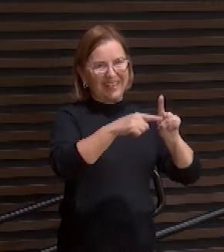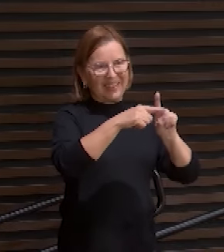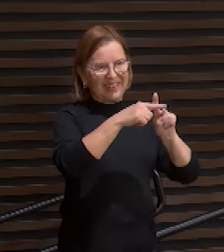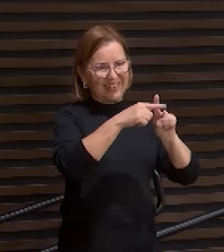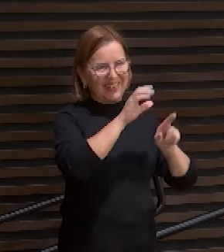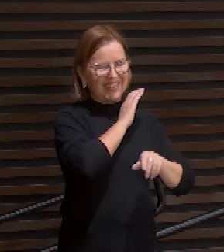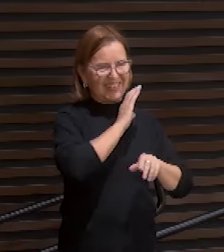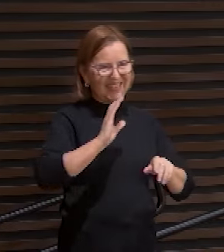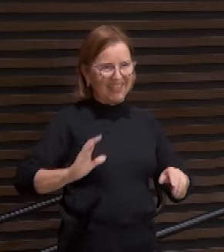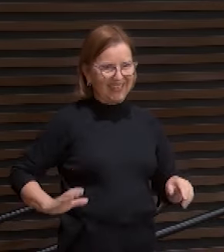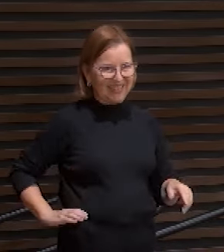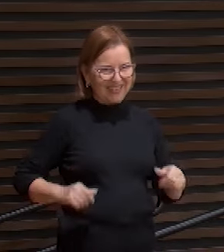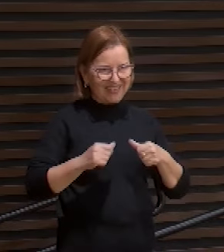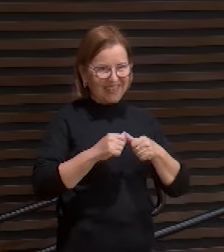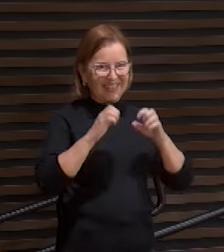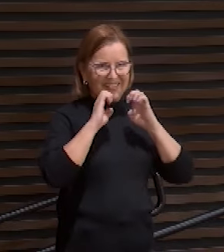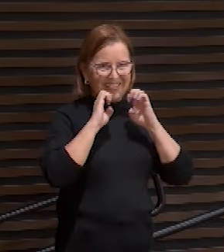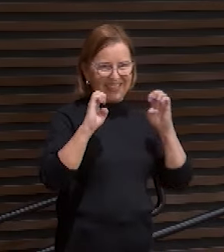isso é o evangelho